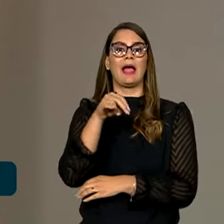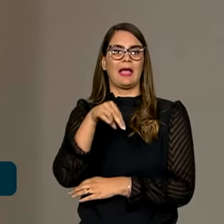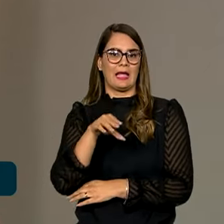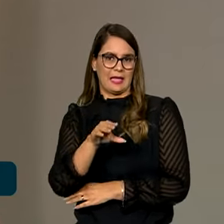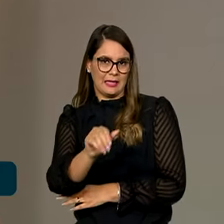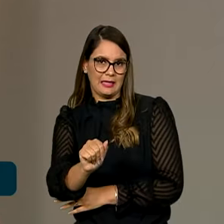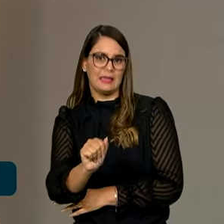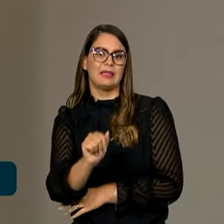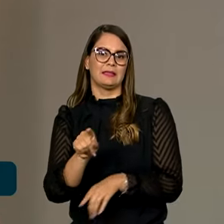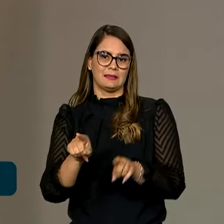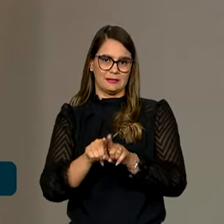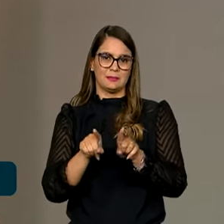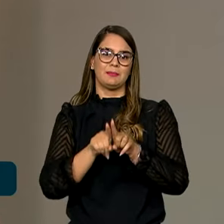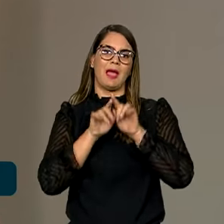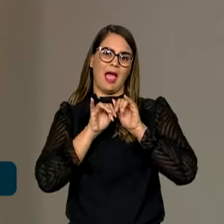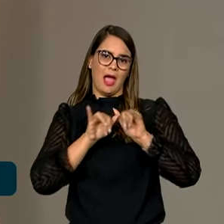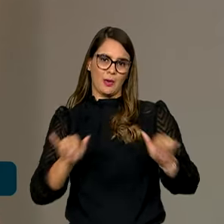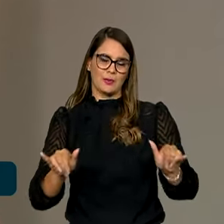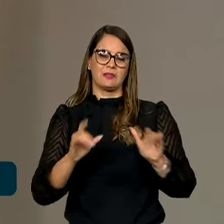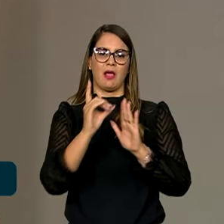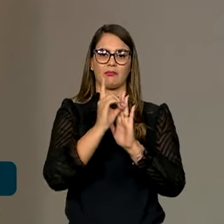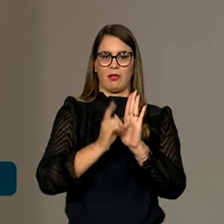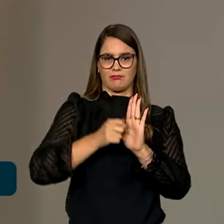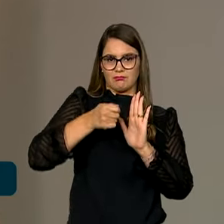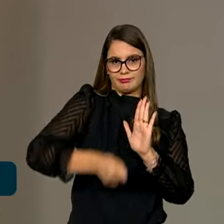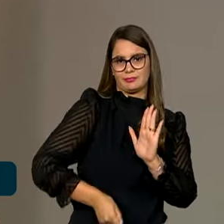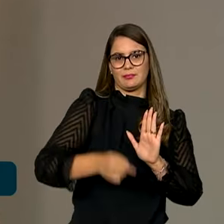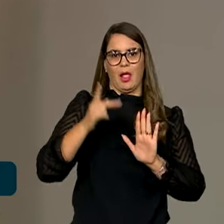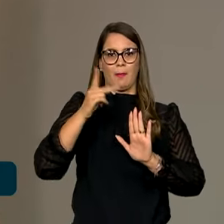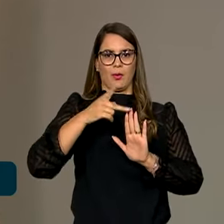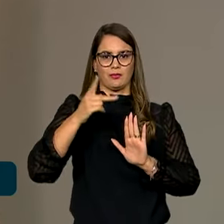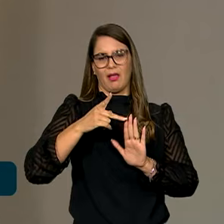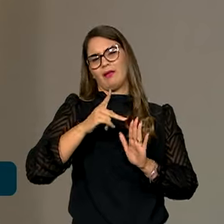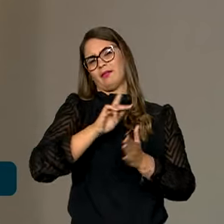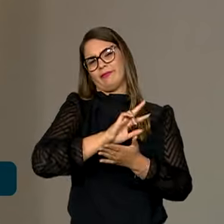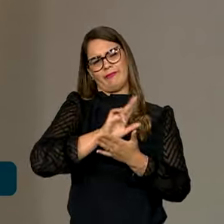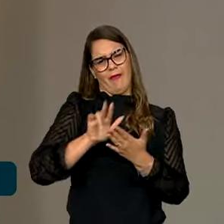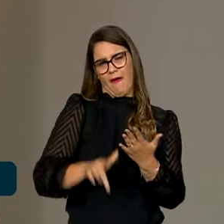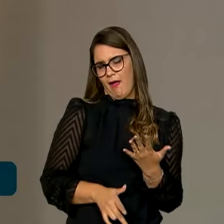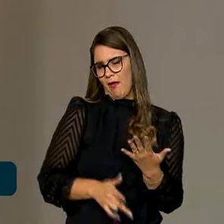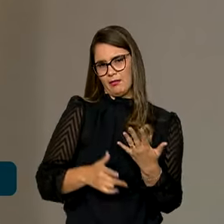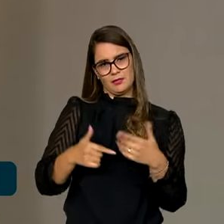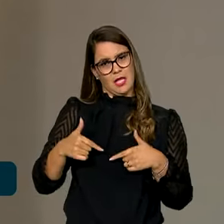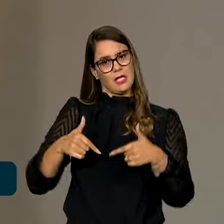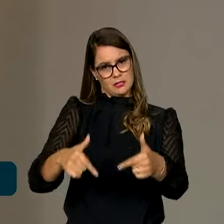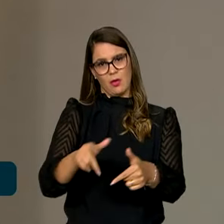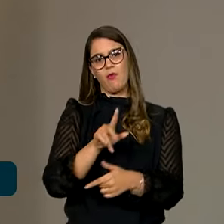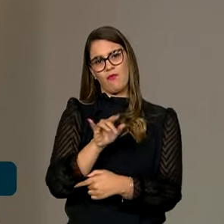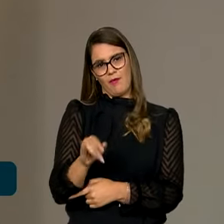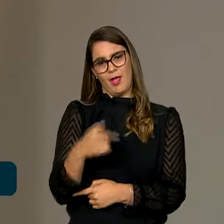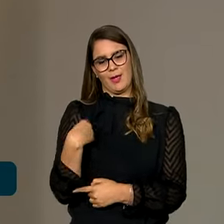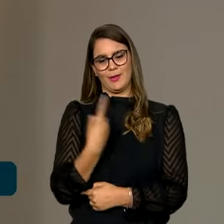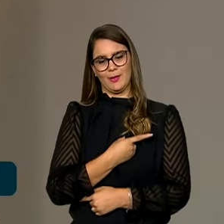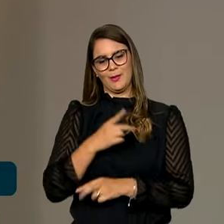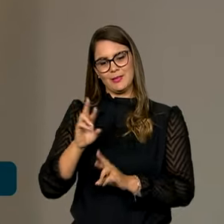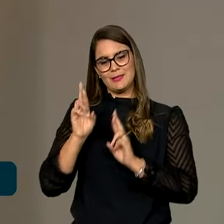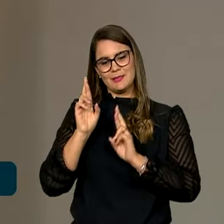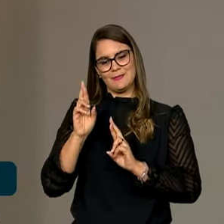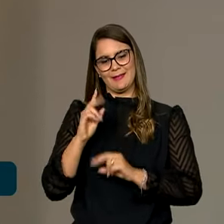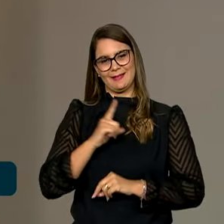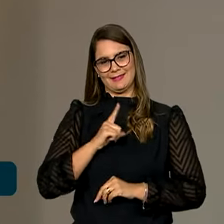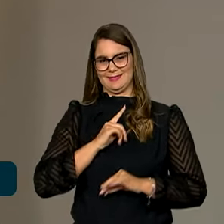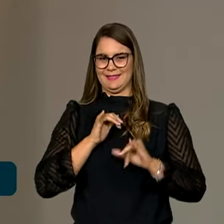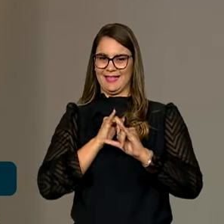com os anúncios das decretações, das portarias de reconhecimento. São várias ações aí que esperamos ter